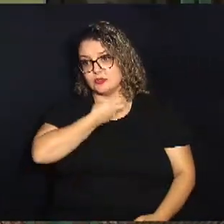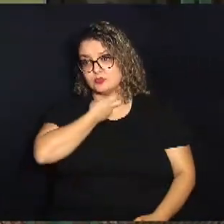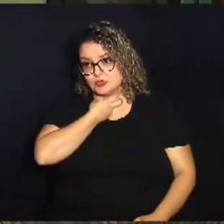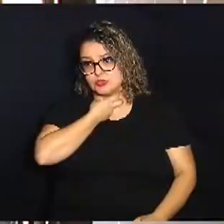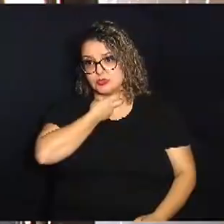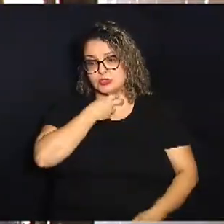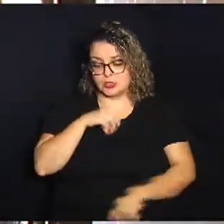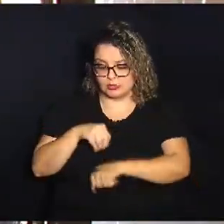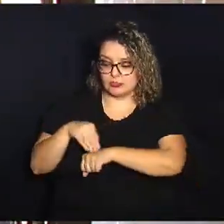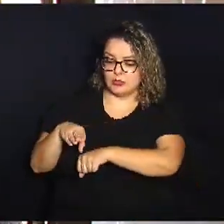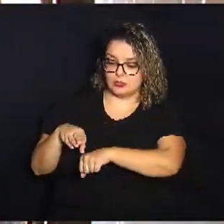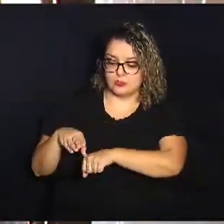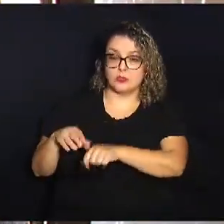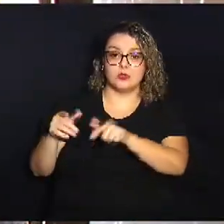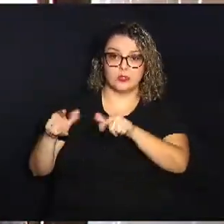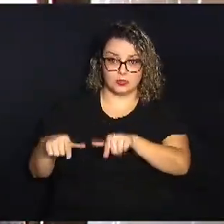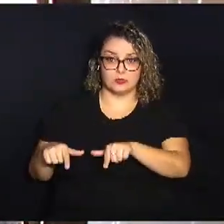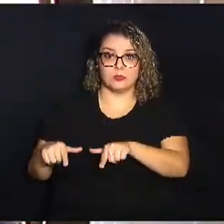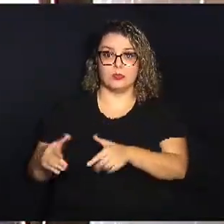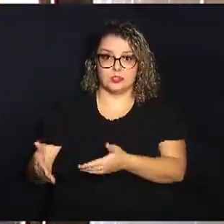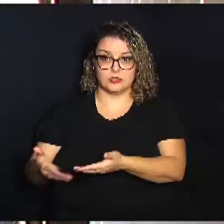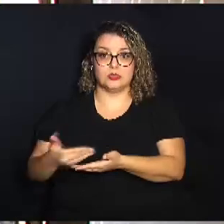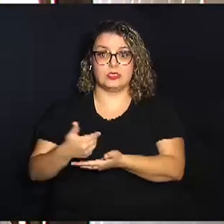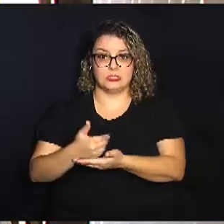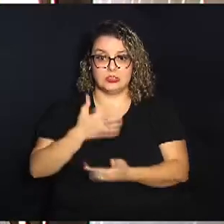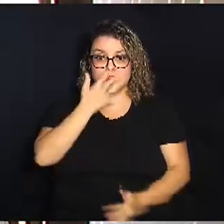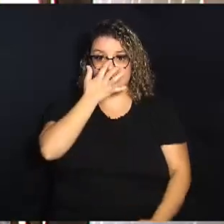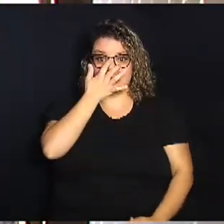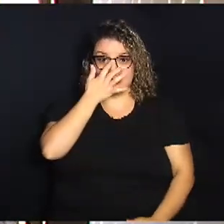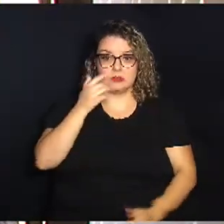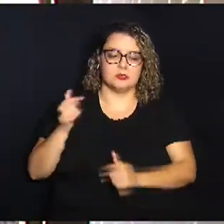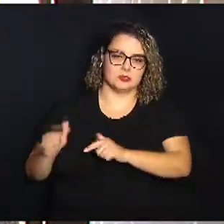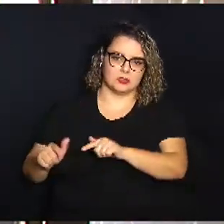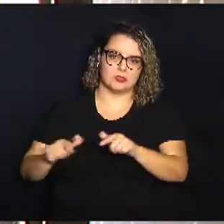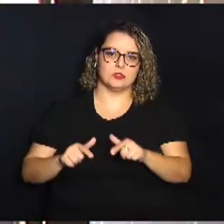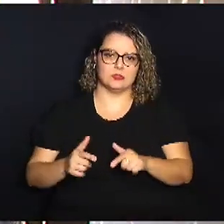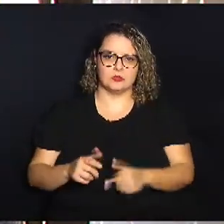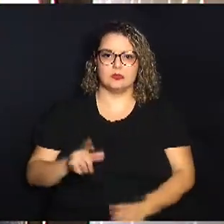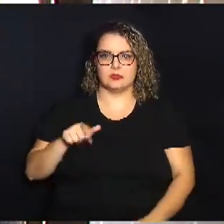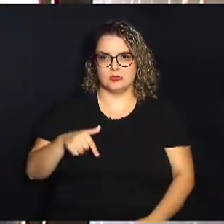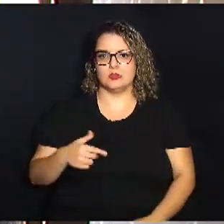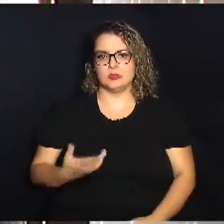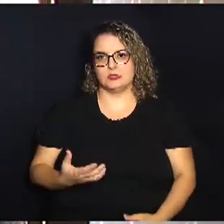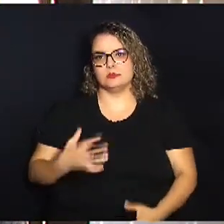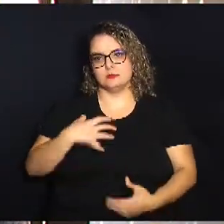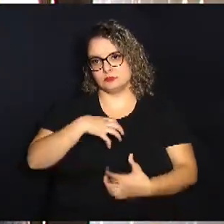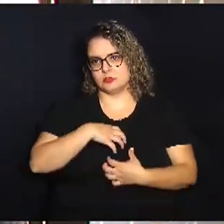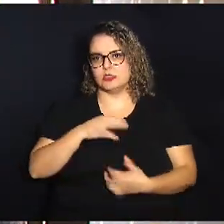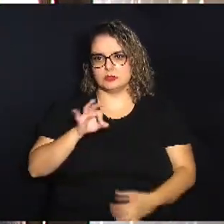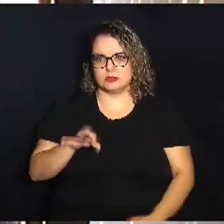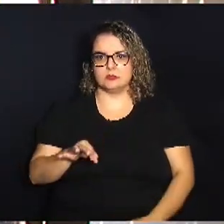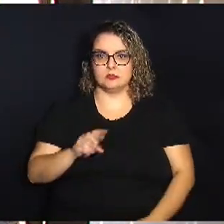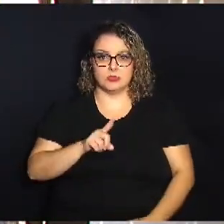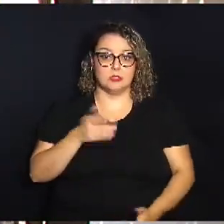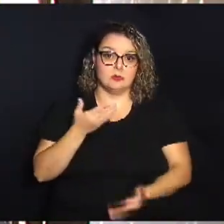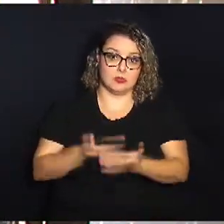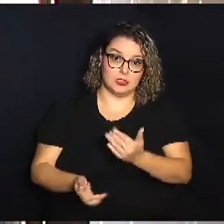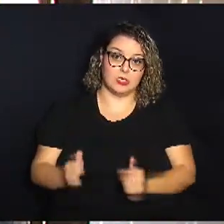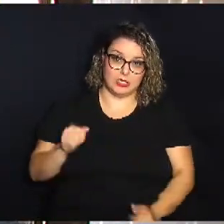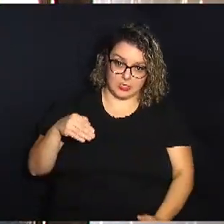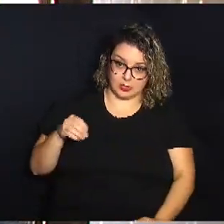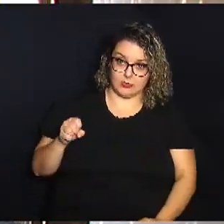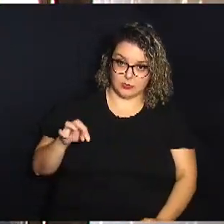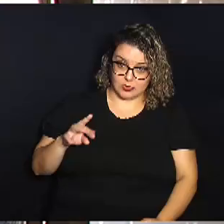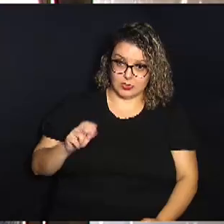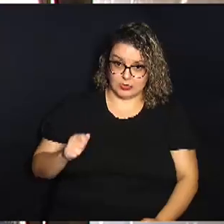encaminhar para esses pontos de recebimento, né? Que nesses locais vai ser acondicionado adequadamente para não perder a amostra, né? Para a gente poder estar